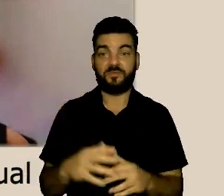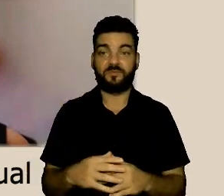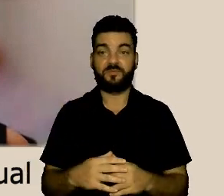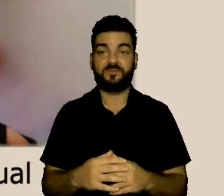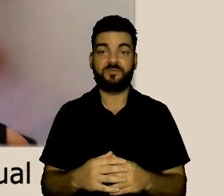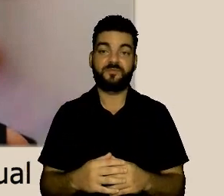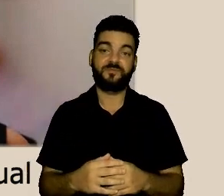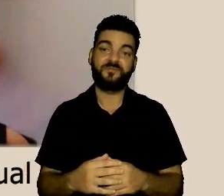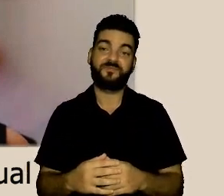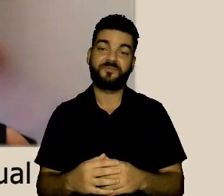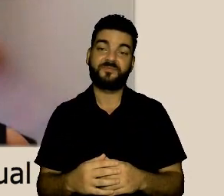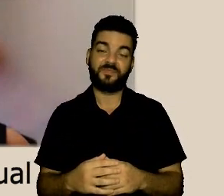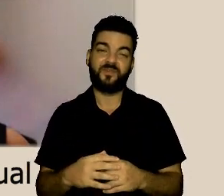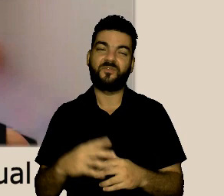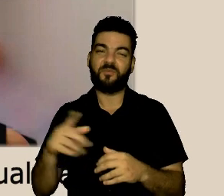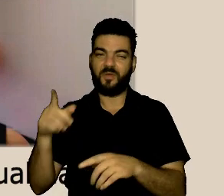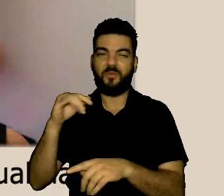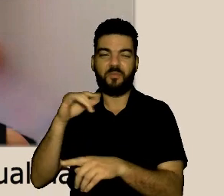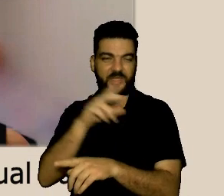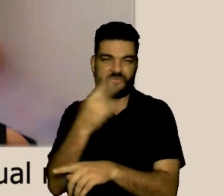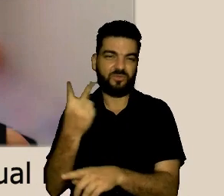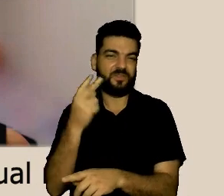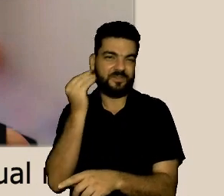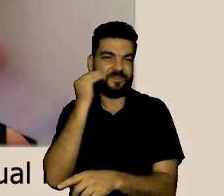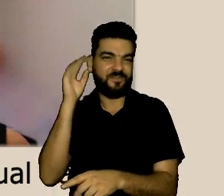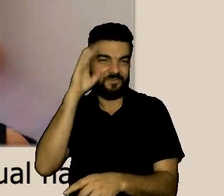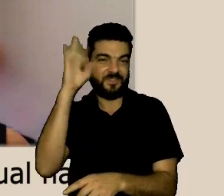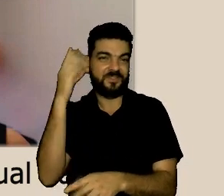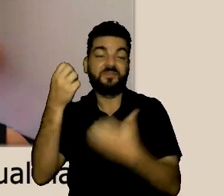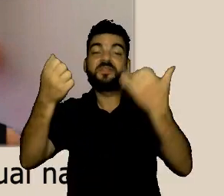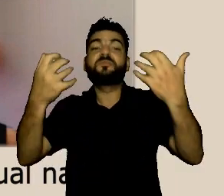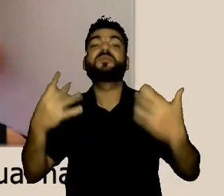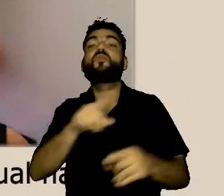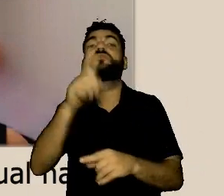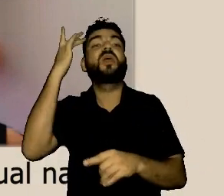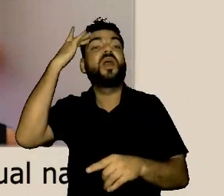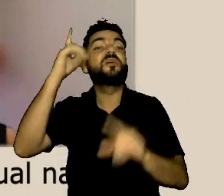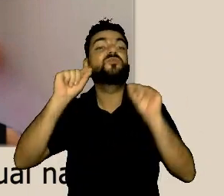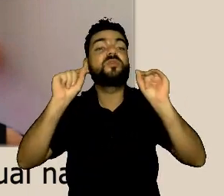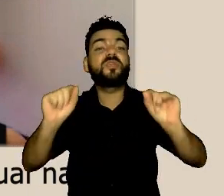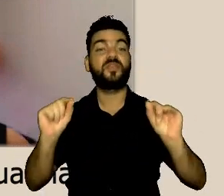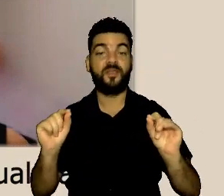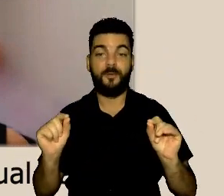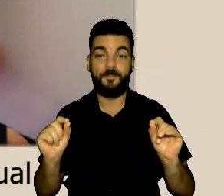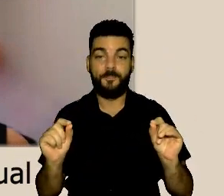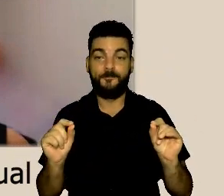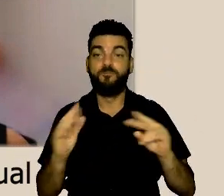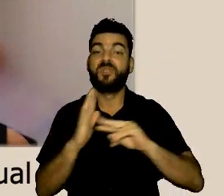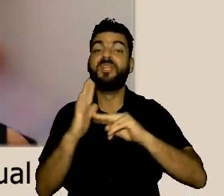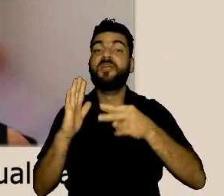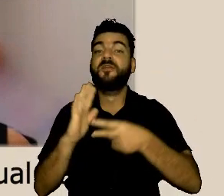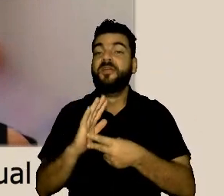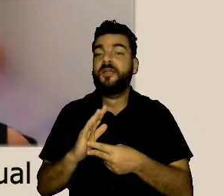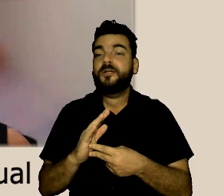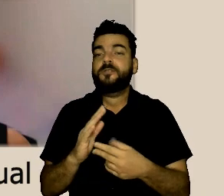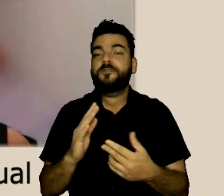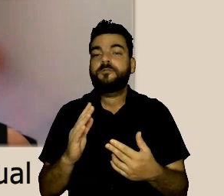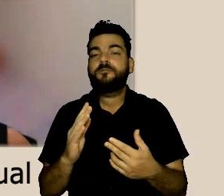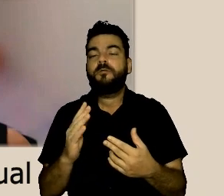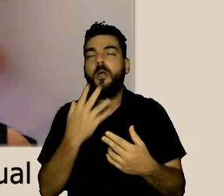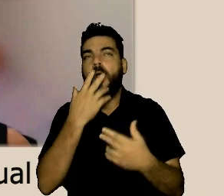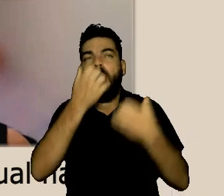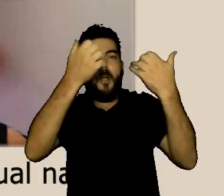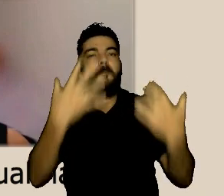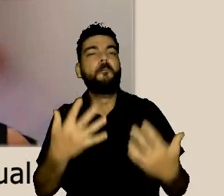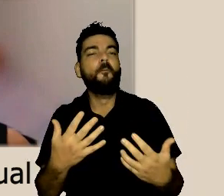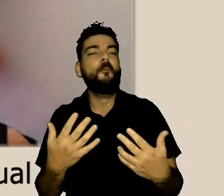eu acho que está dentro disso eu vou fazer até uma provocação para a Jocely e para a Lumena como vocês